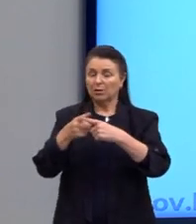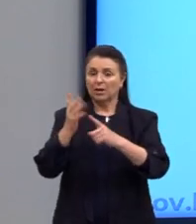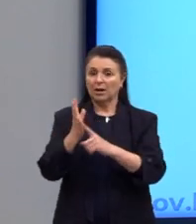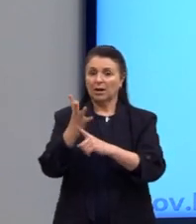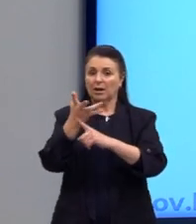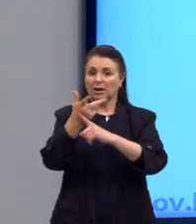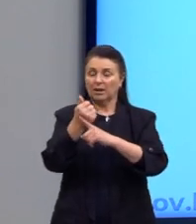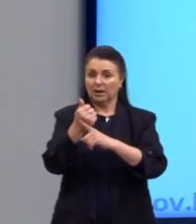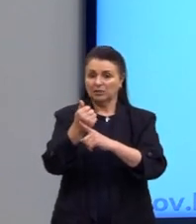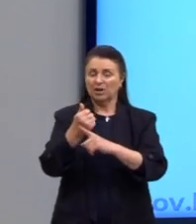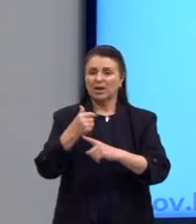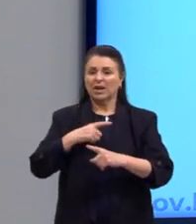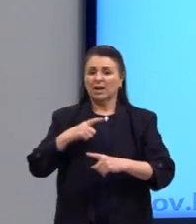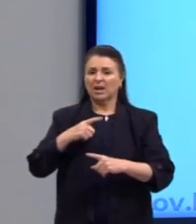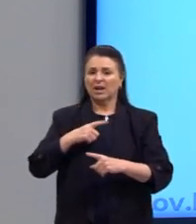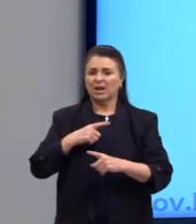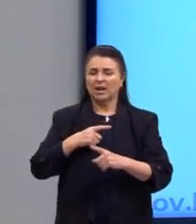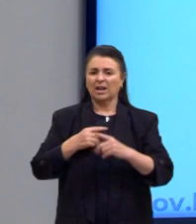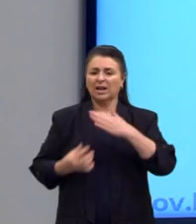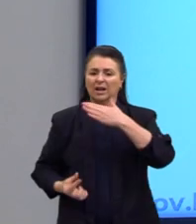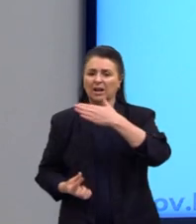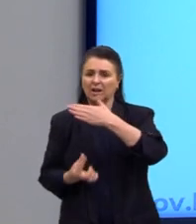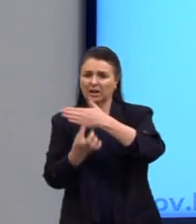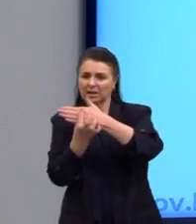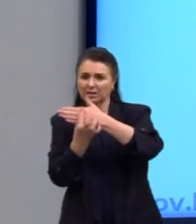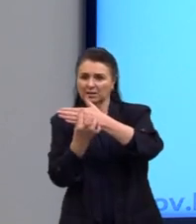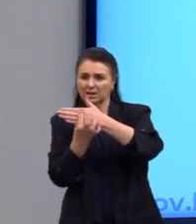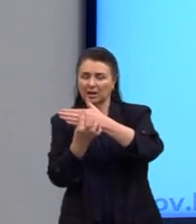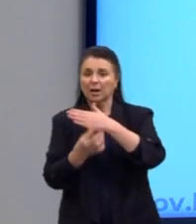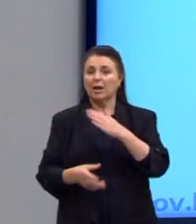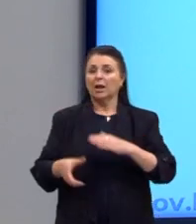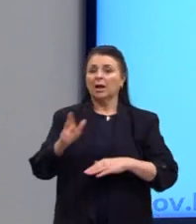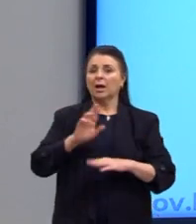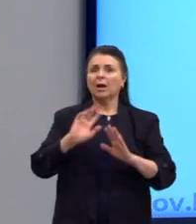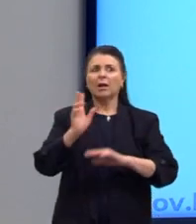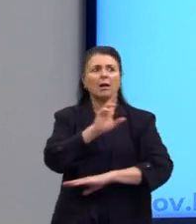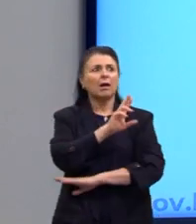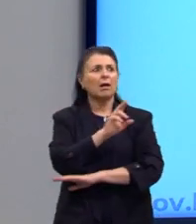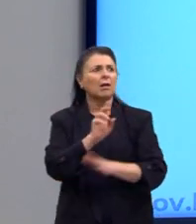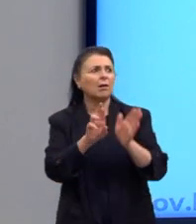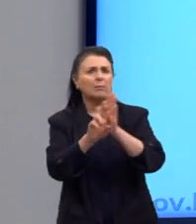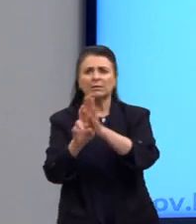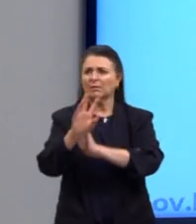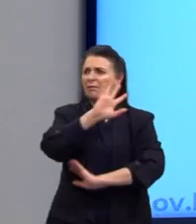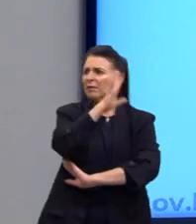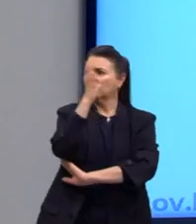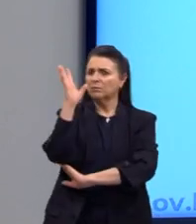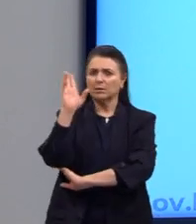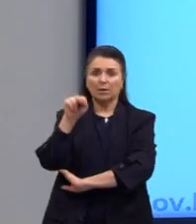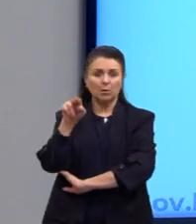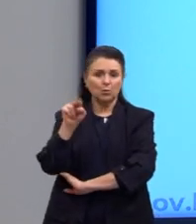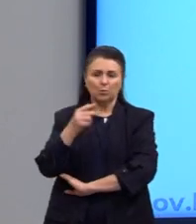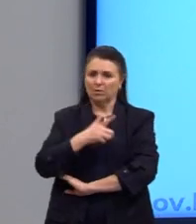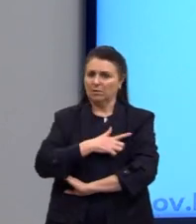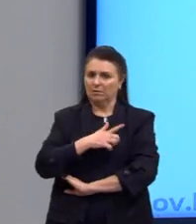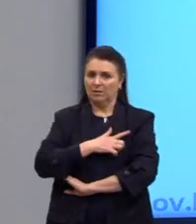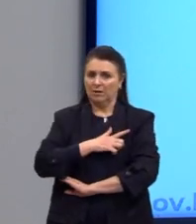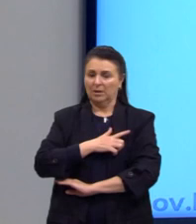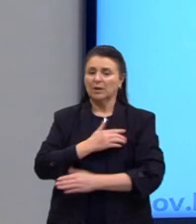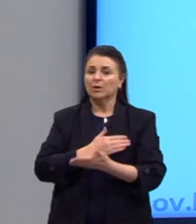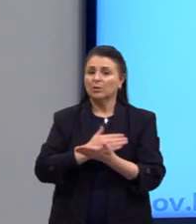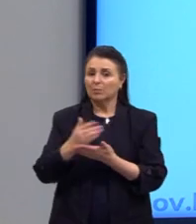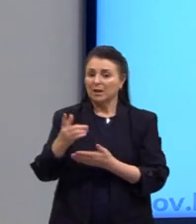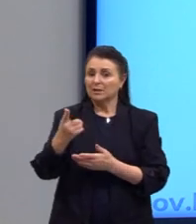realista, ela representava a natureza, e a natureza não era feia nunca. Então, a partir do final da Idade Média, quando começam a outras